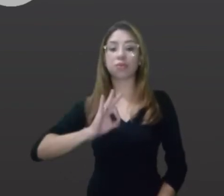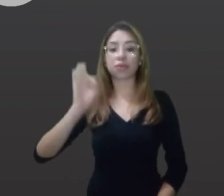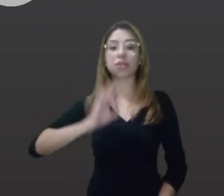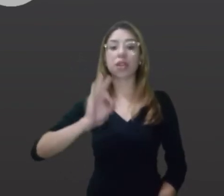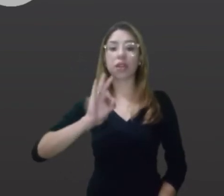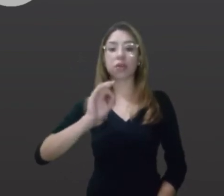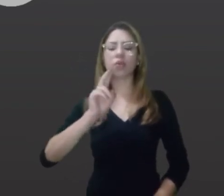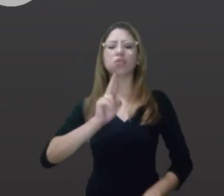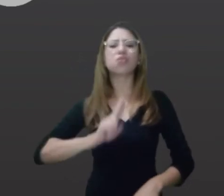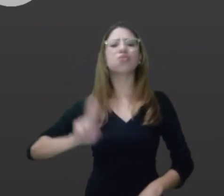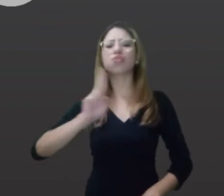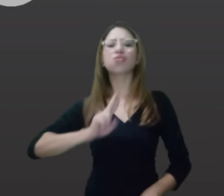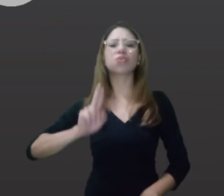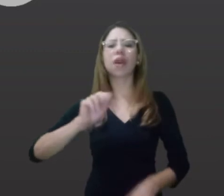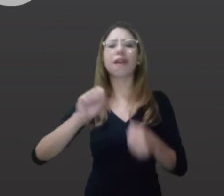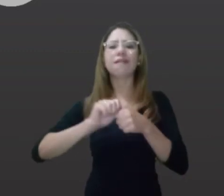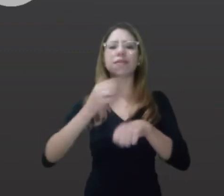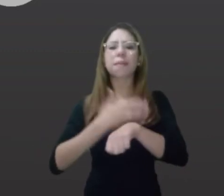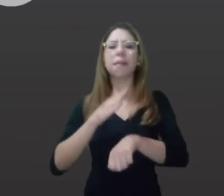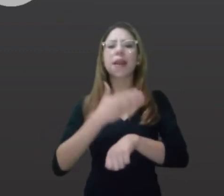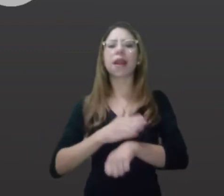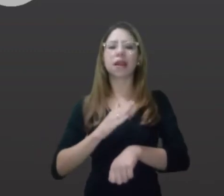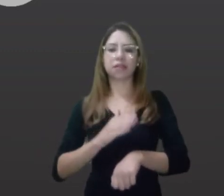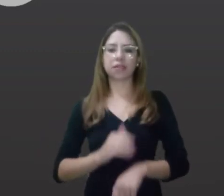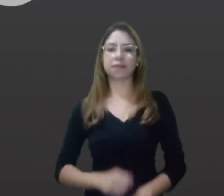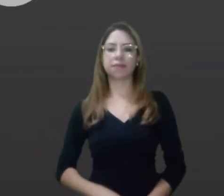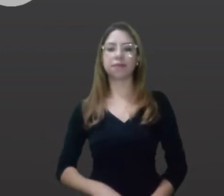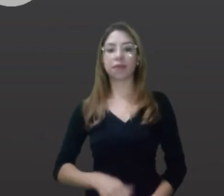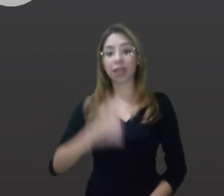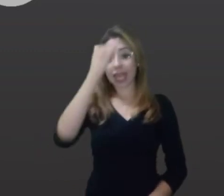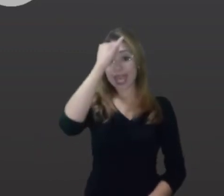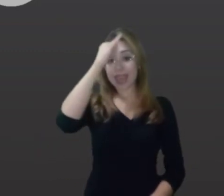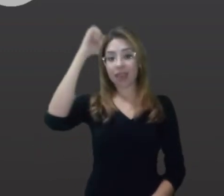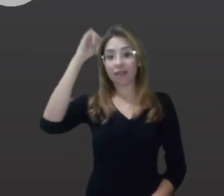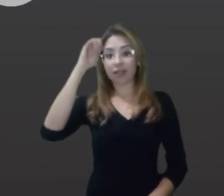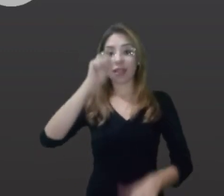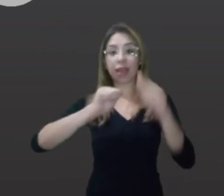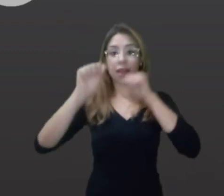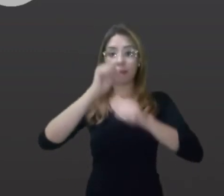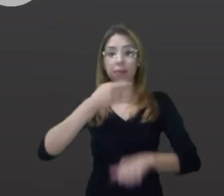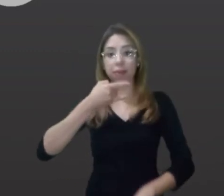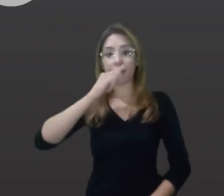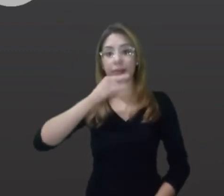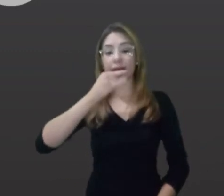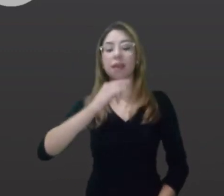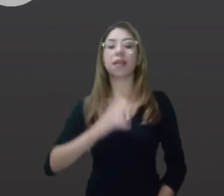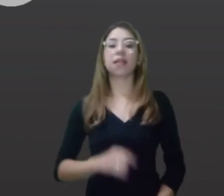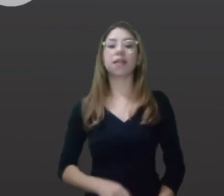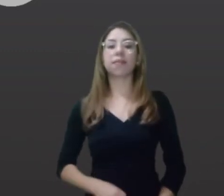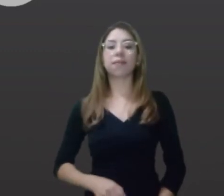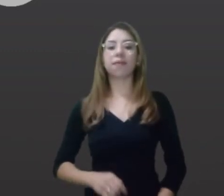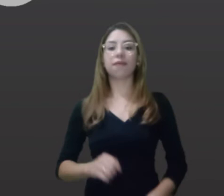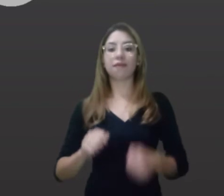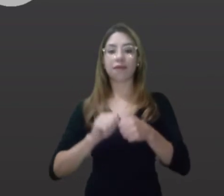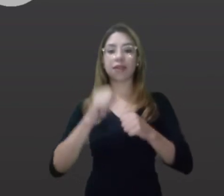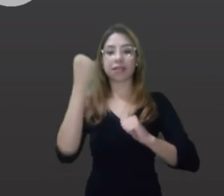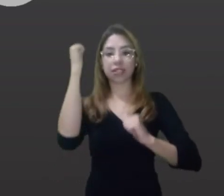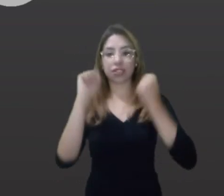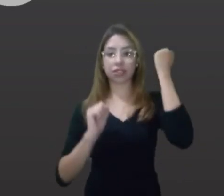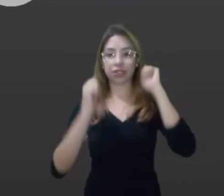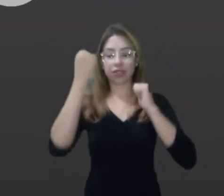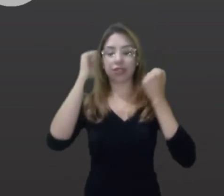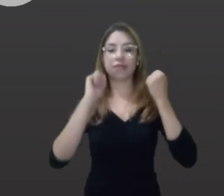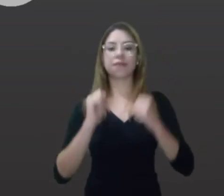alguns hábitos, entre eles estão não ingerir bebidas alcoólicas, praticar atividade física,